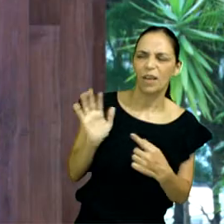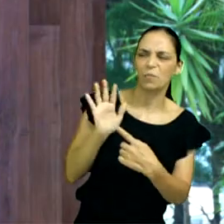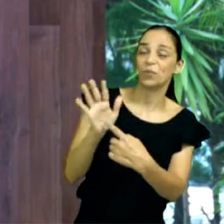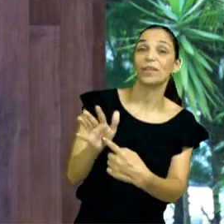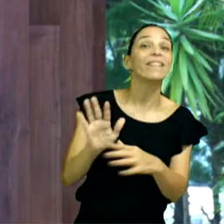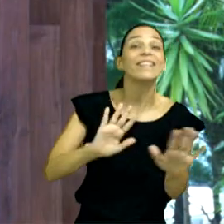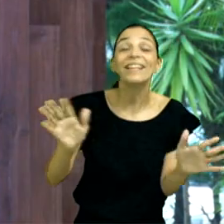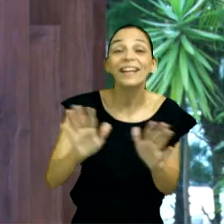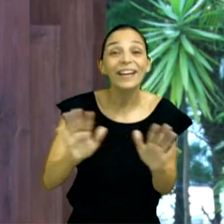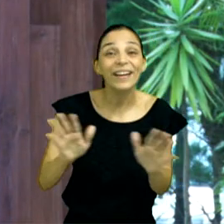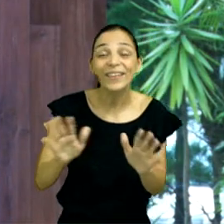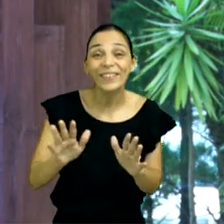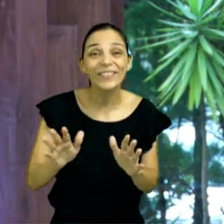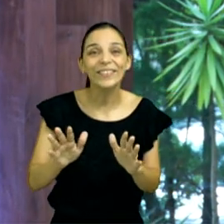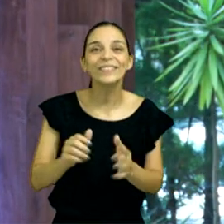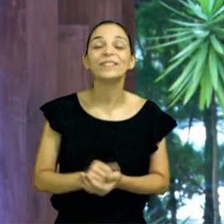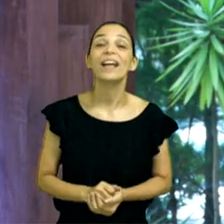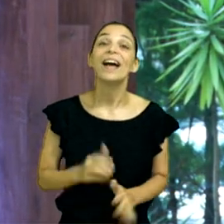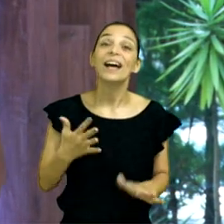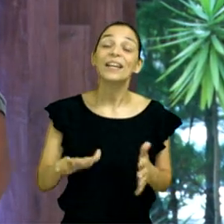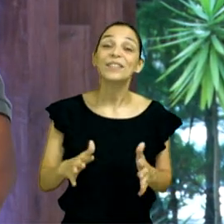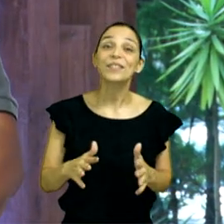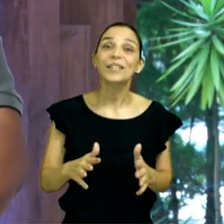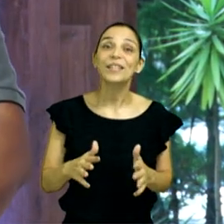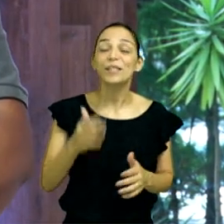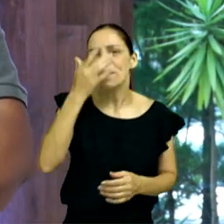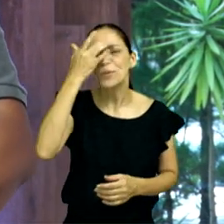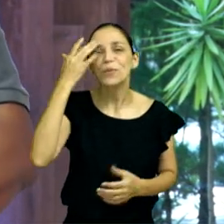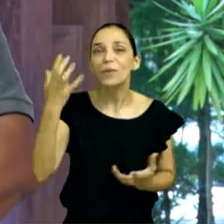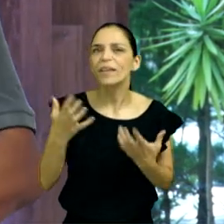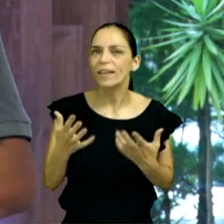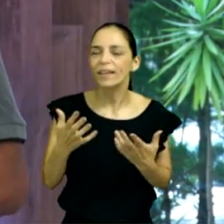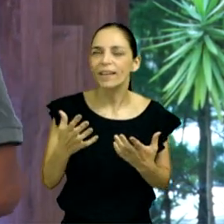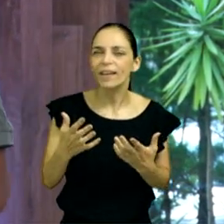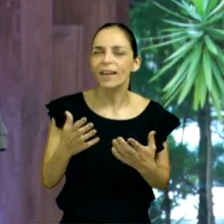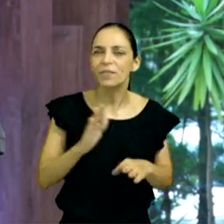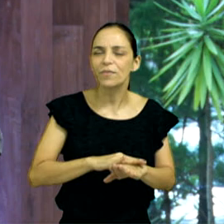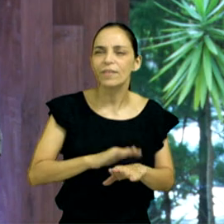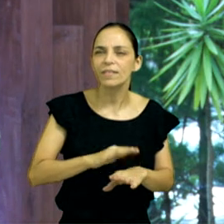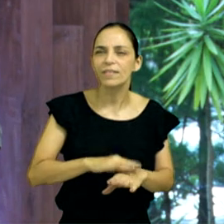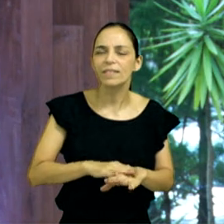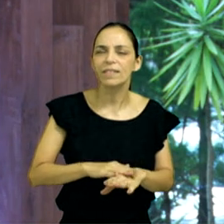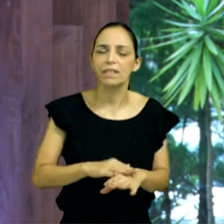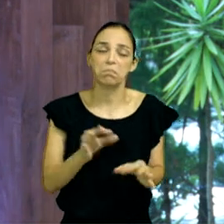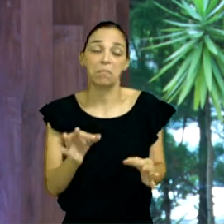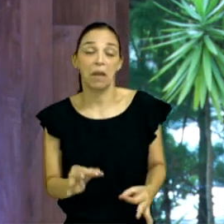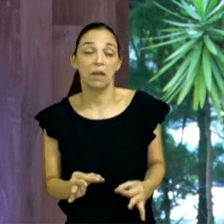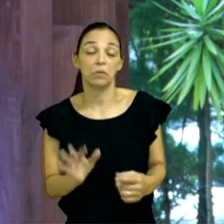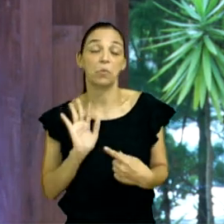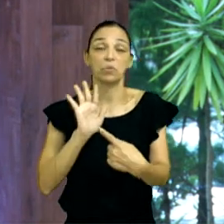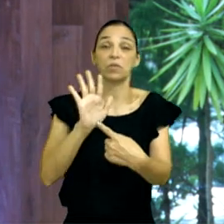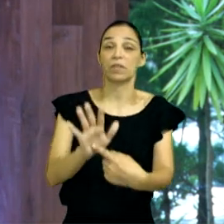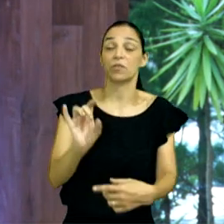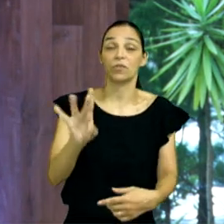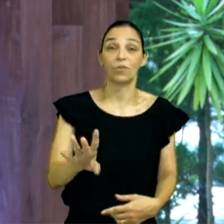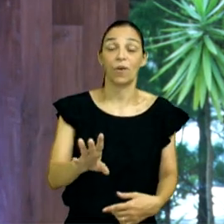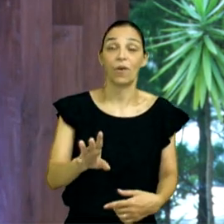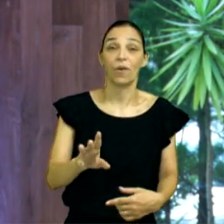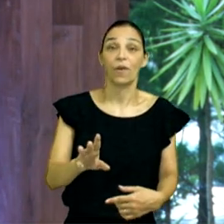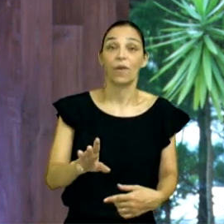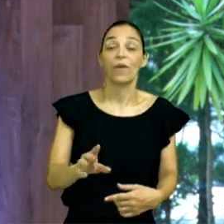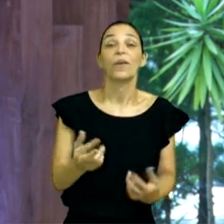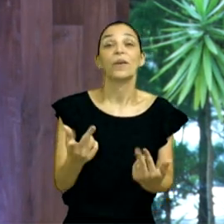Talvez quem quisesse fazer uma média com Jesus fosse aquele homem, aquele fariseu ali, um homem de posição,